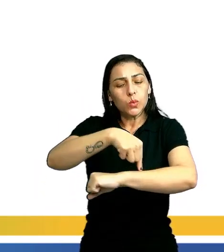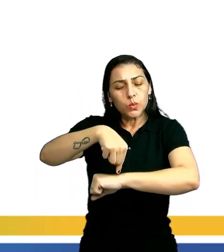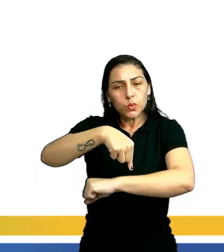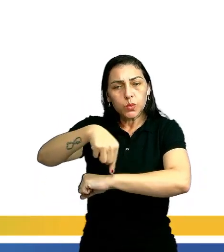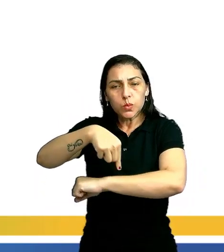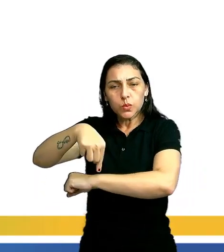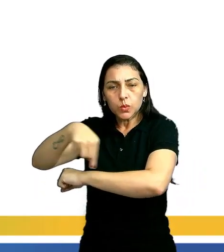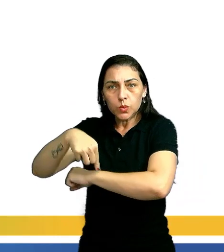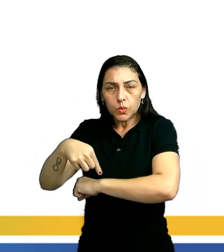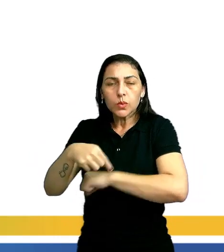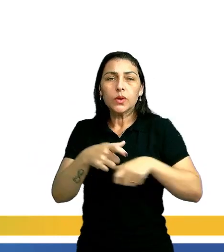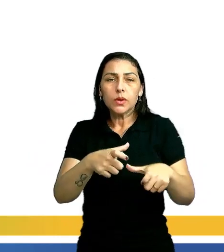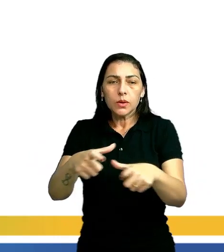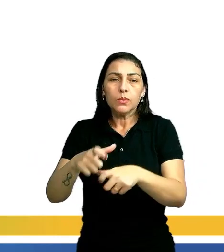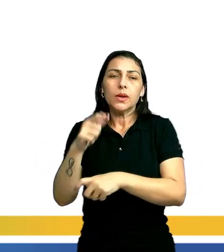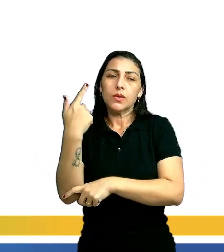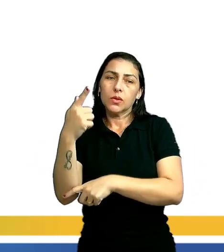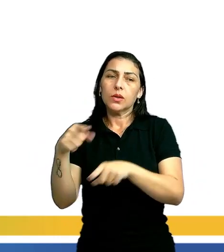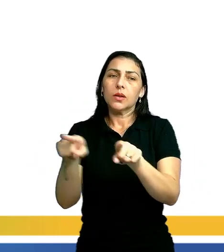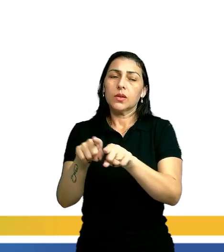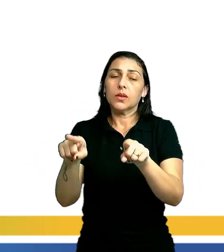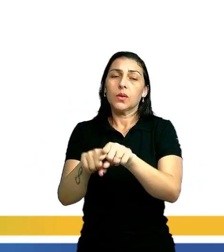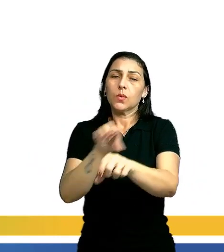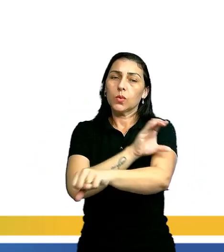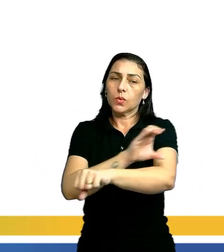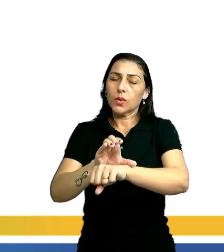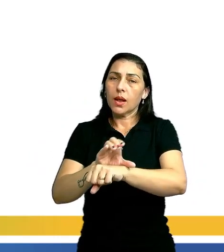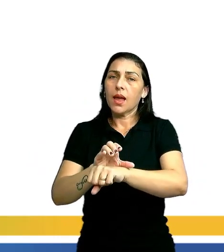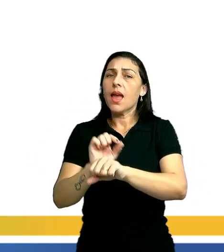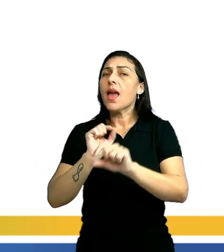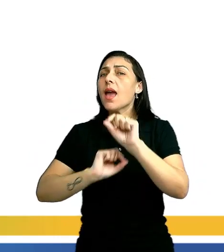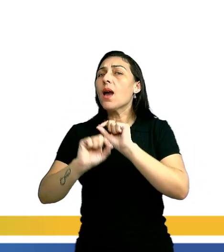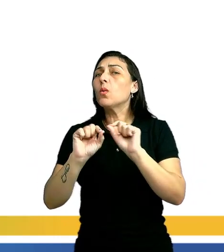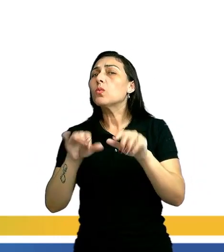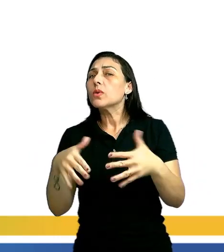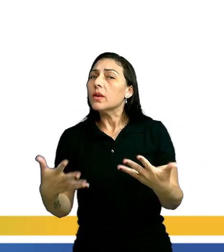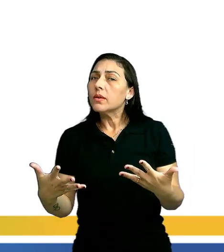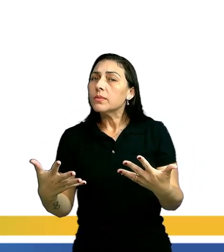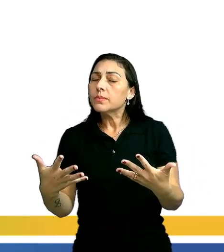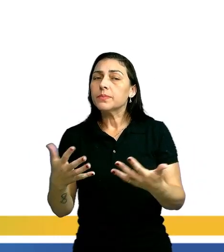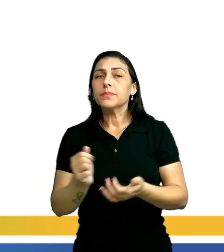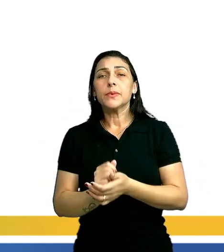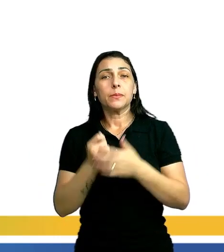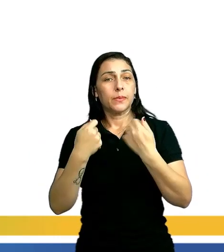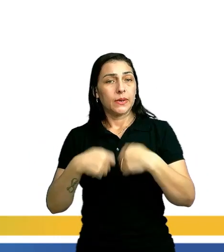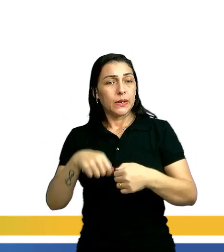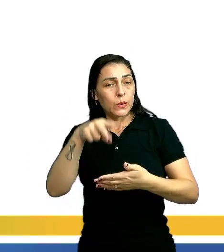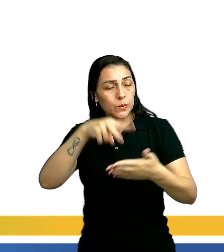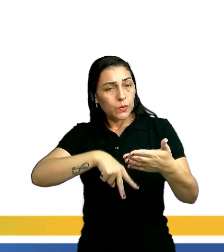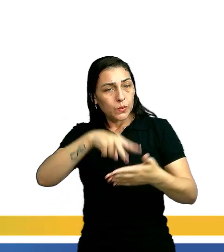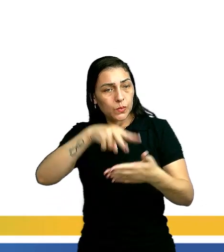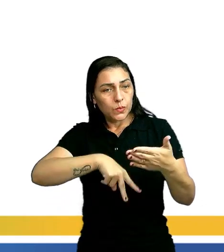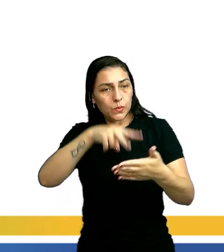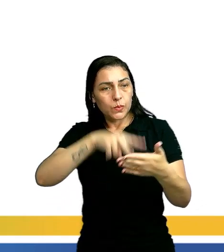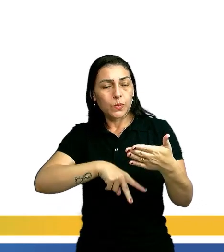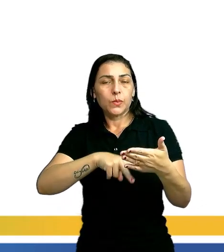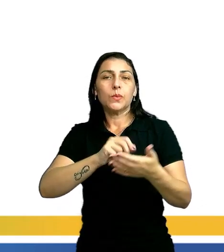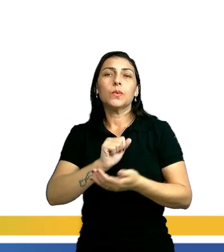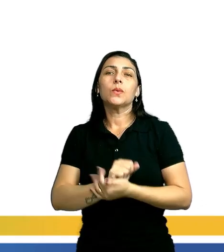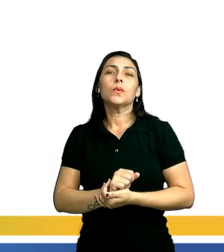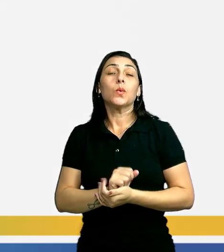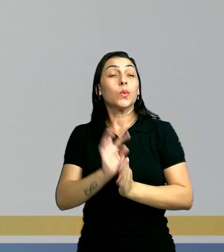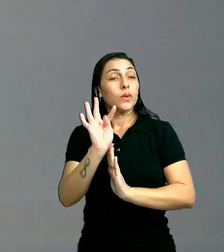épocas, espaços geográficos e culturais é uma. Então, eu preciso ler, obviamente,